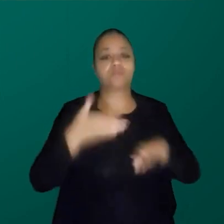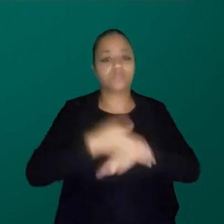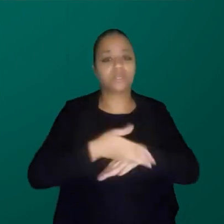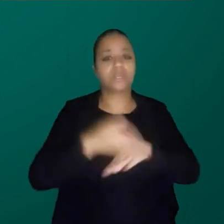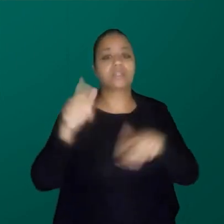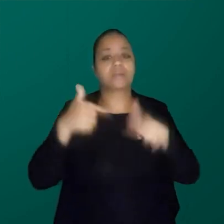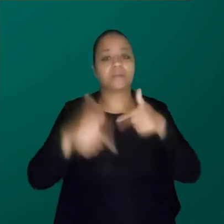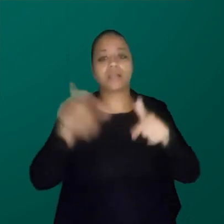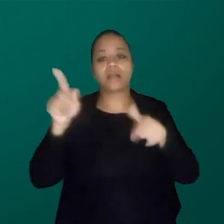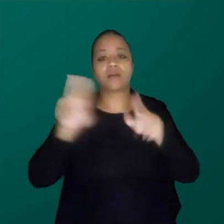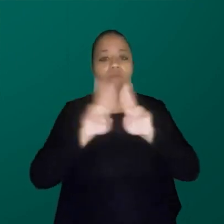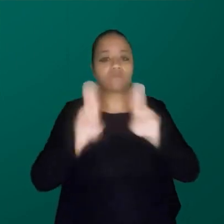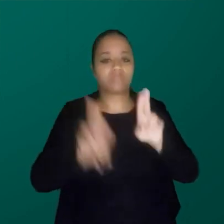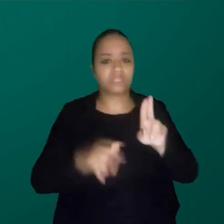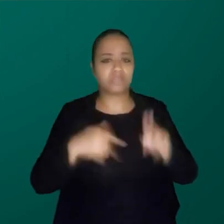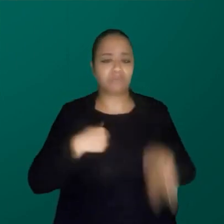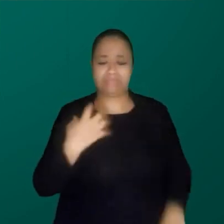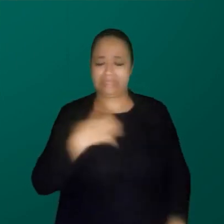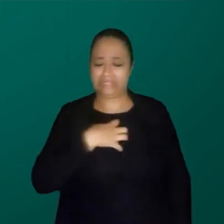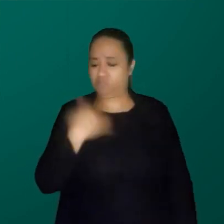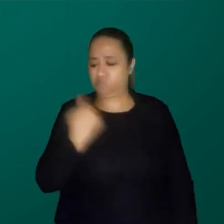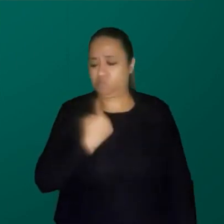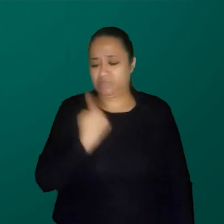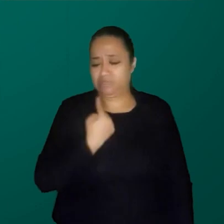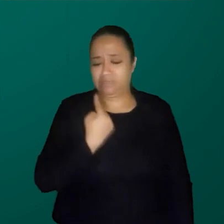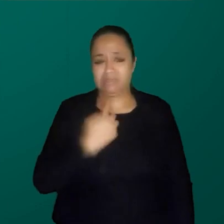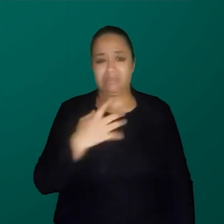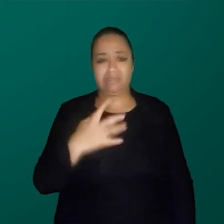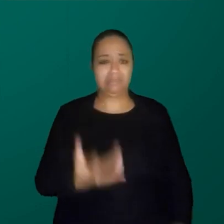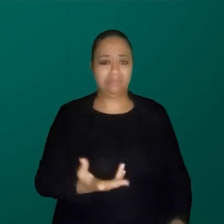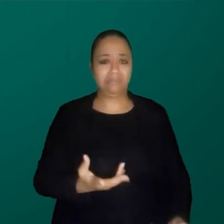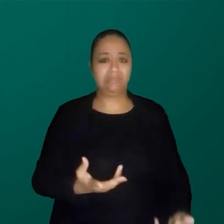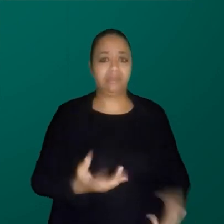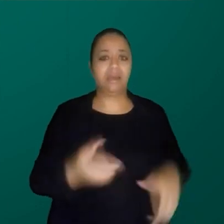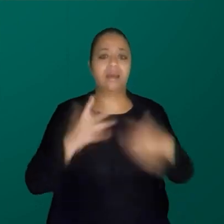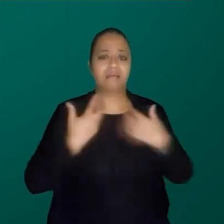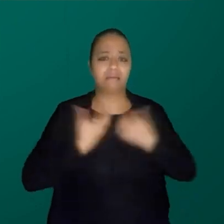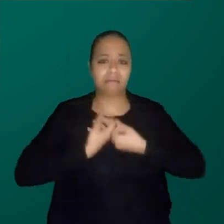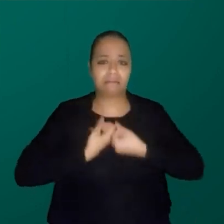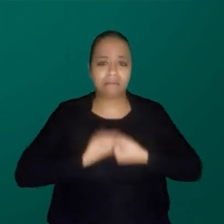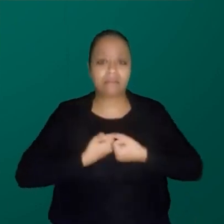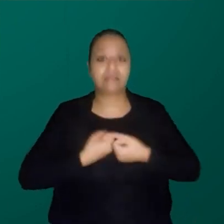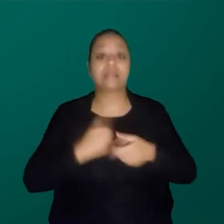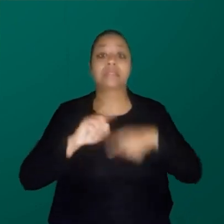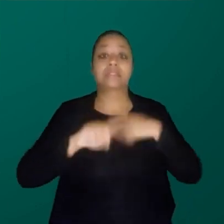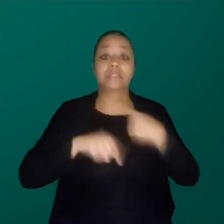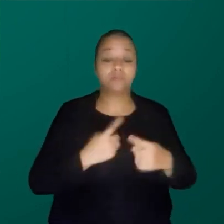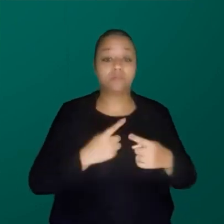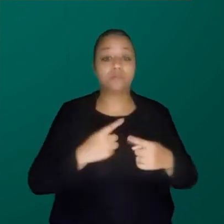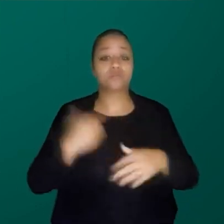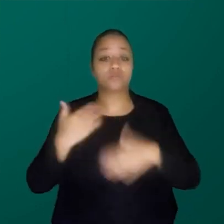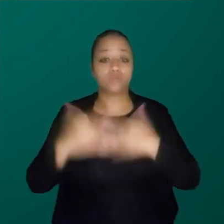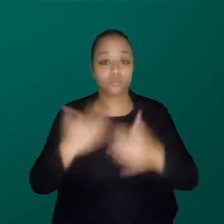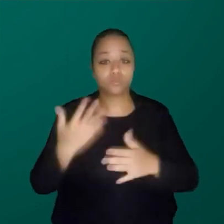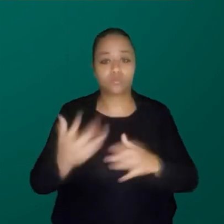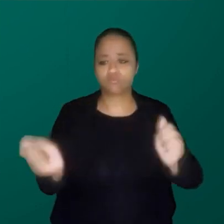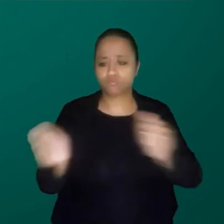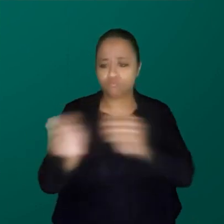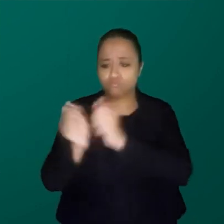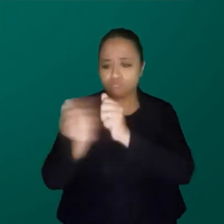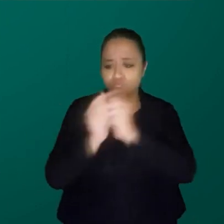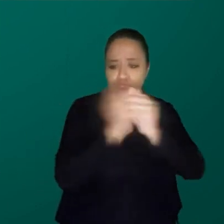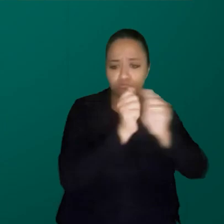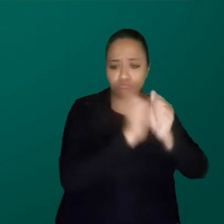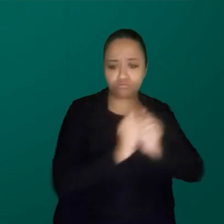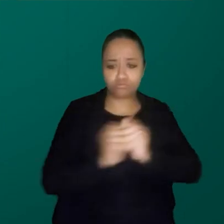muito solitário, era muito difícil, era adoecedor, e depois que a gente começou a se aquilombar, a juntar e trabalhar